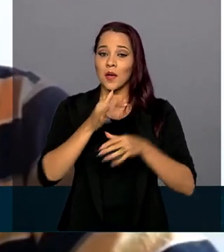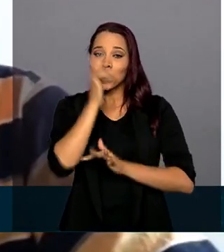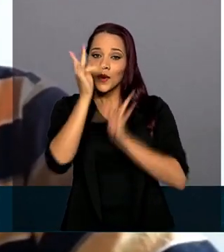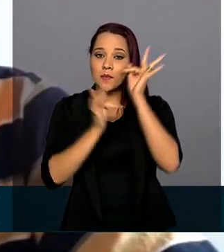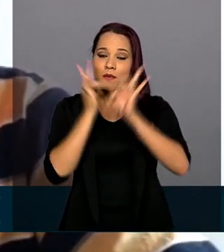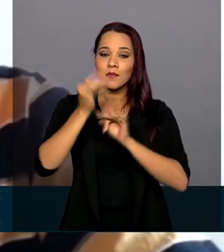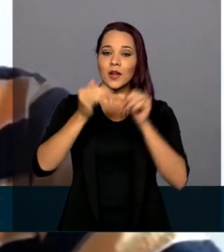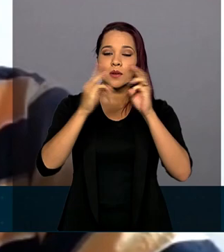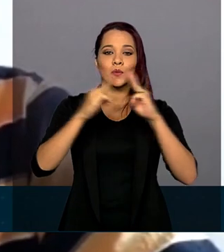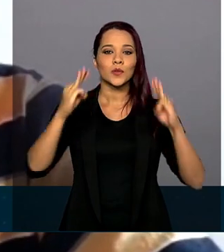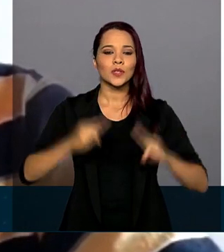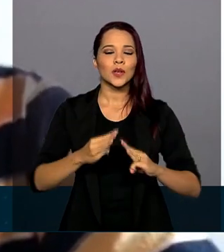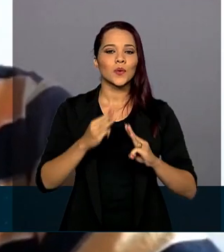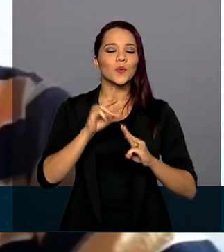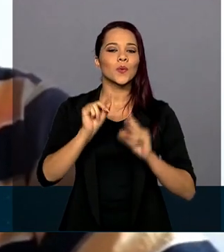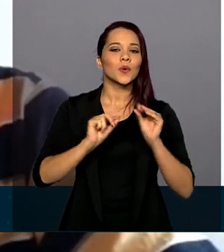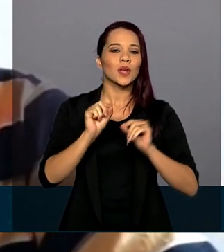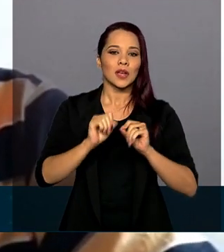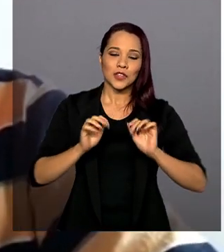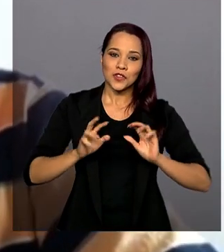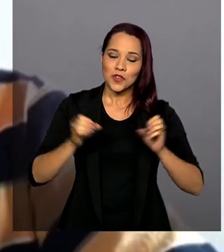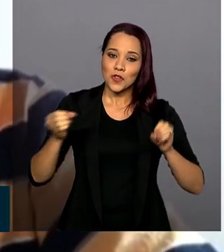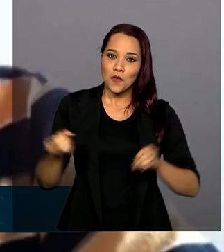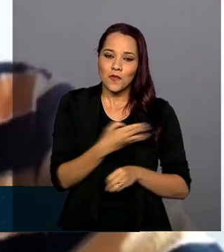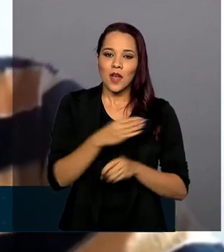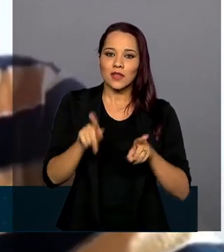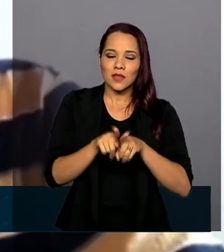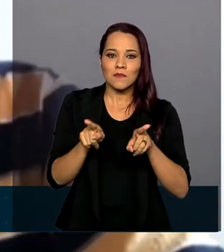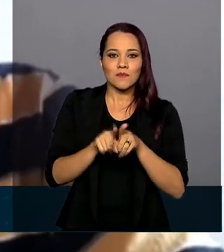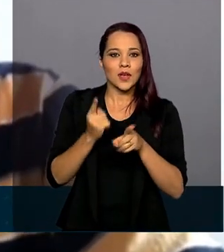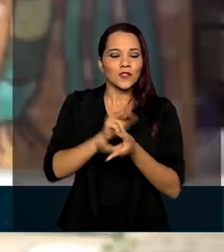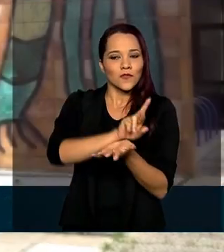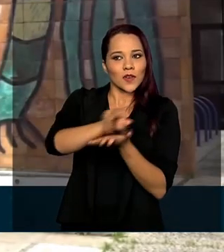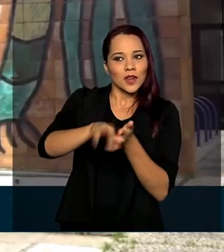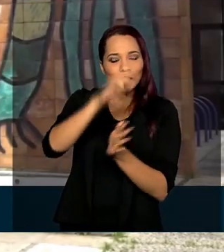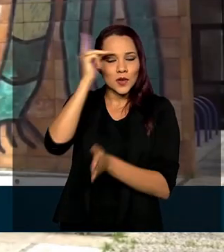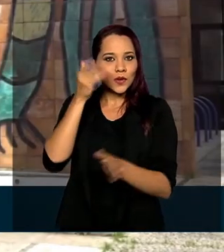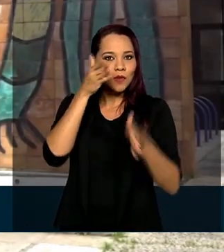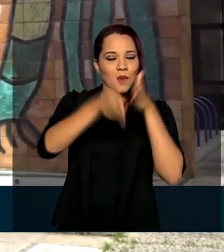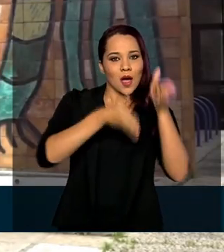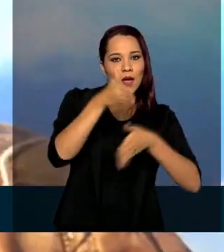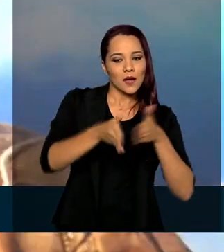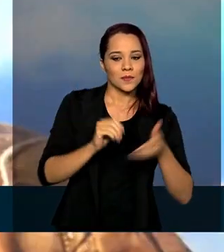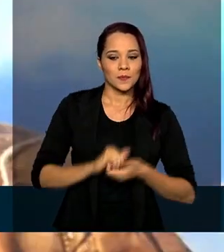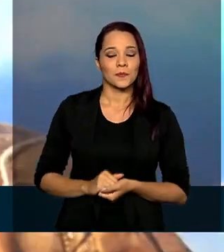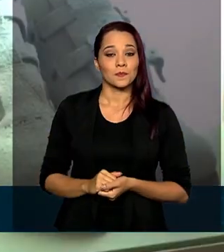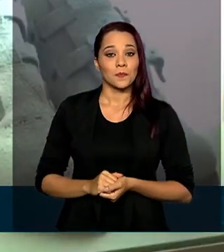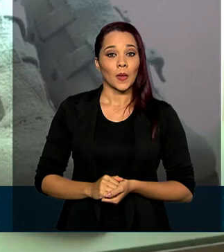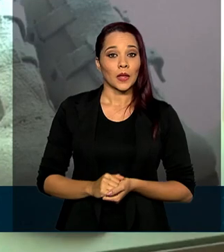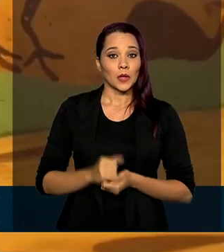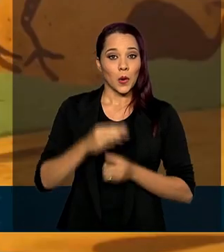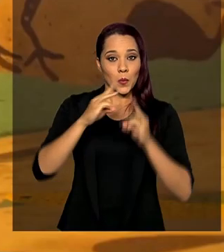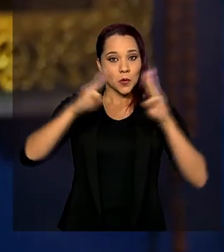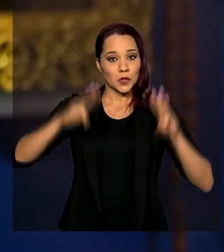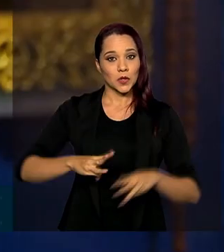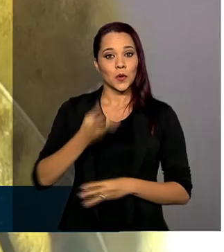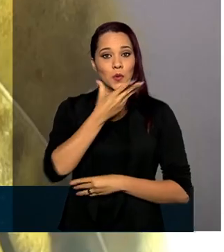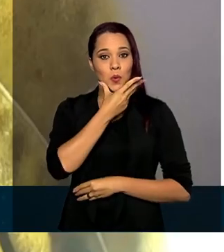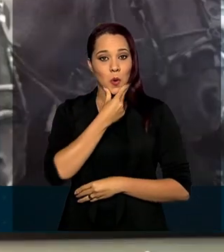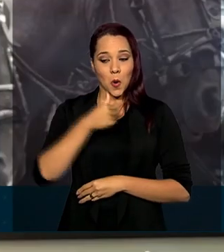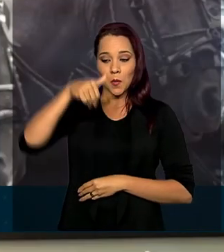no sentido de inovar e atrair um público mais diversificado. O Museu do Homem do Nordeste,